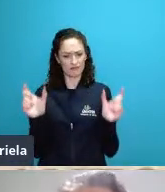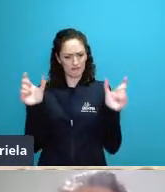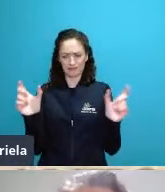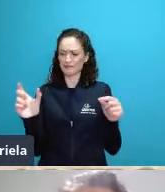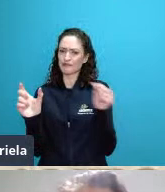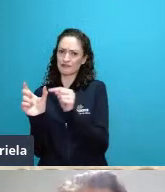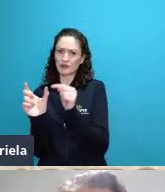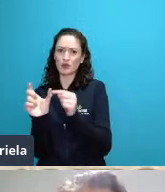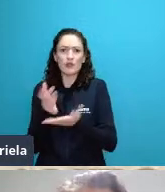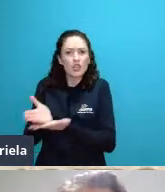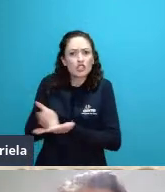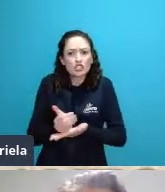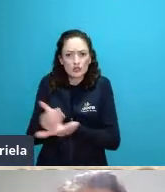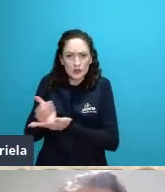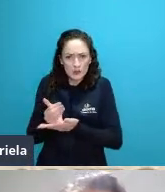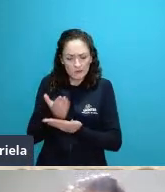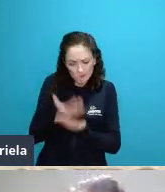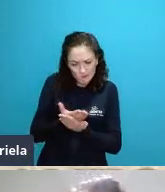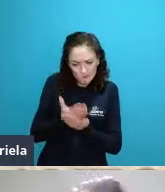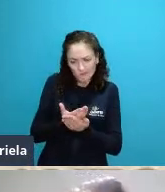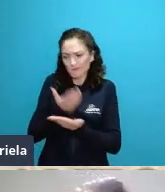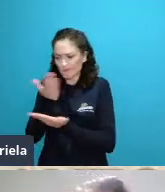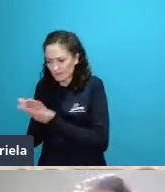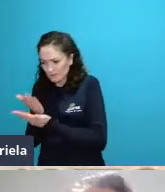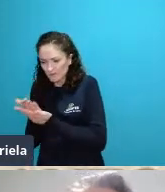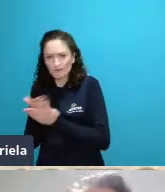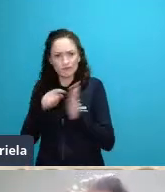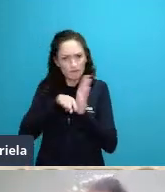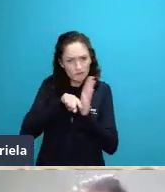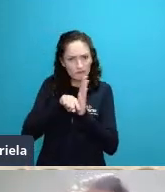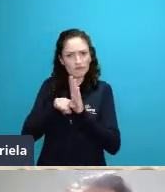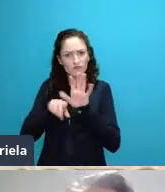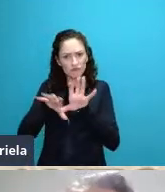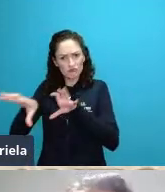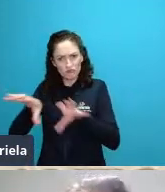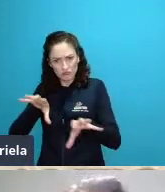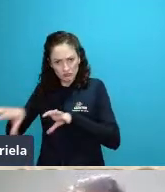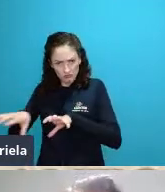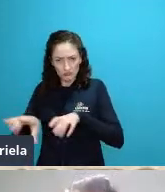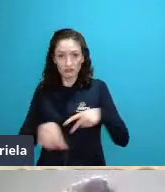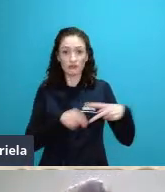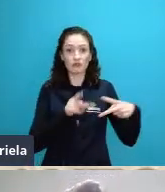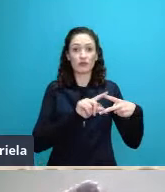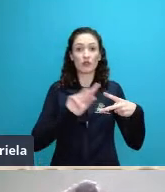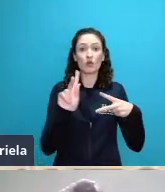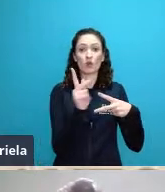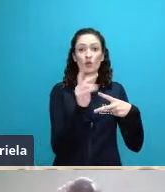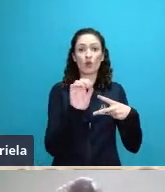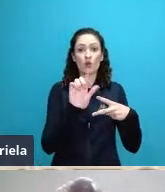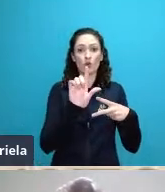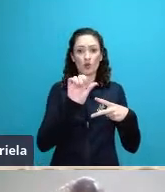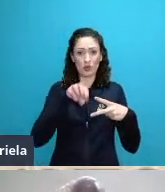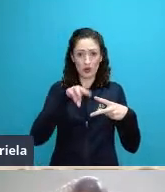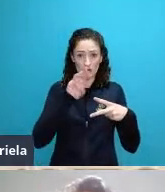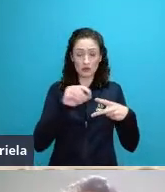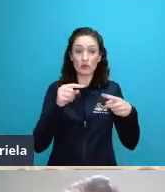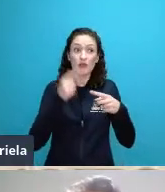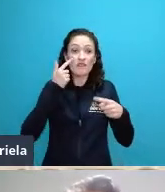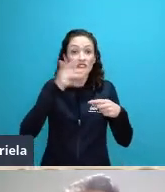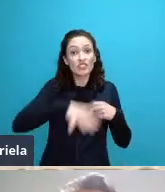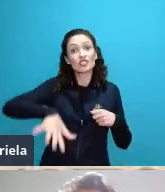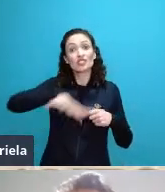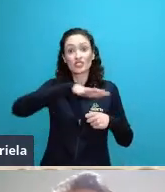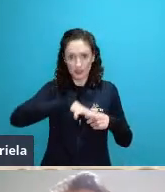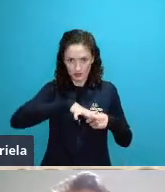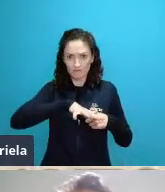holismo ele propõe que tem que ser olhado o sistema como um todo de forma global e o todo ele é mais do que somente a soma das